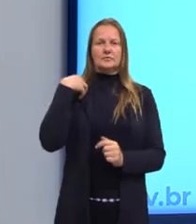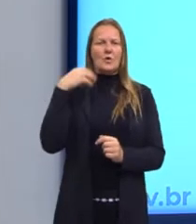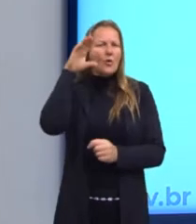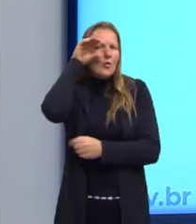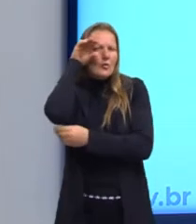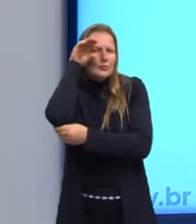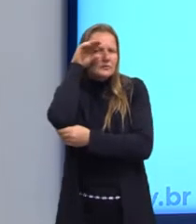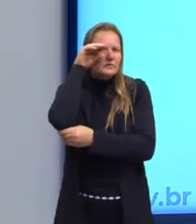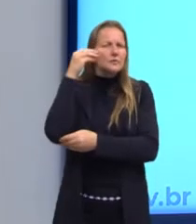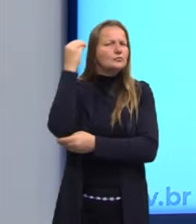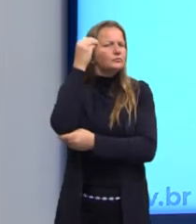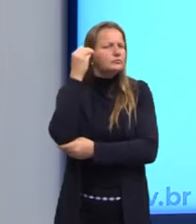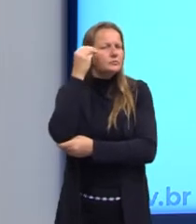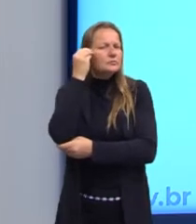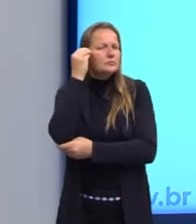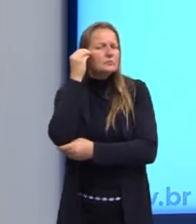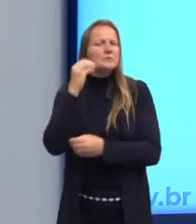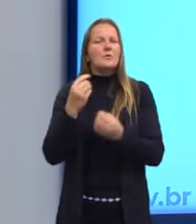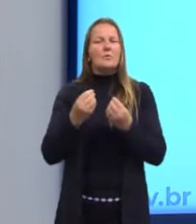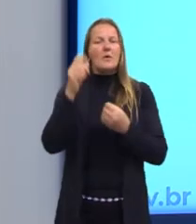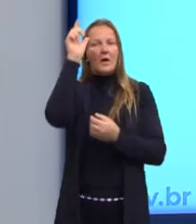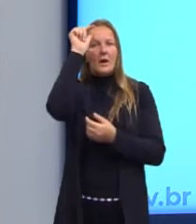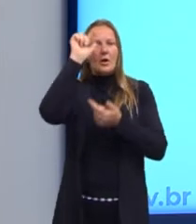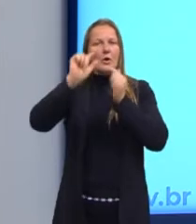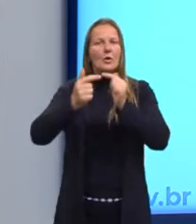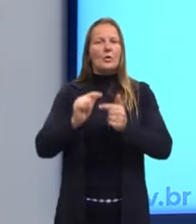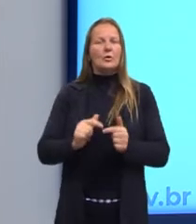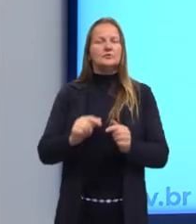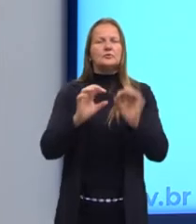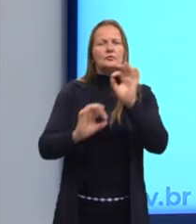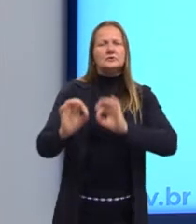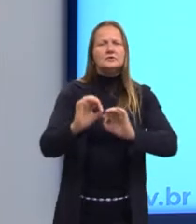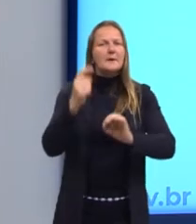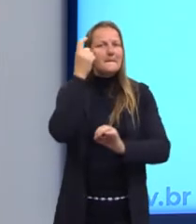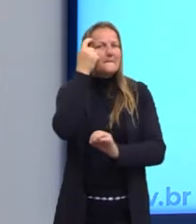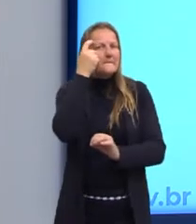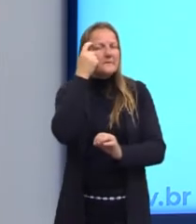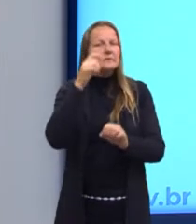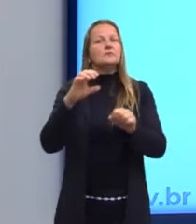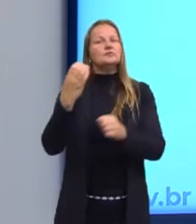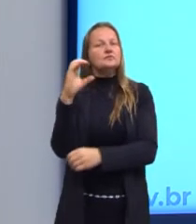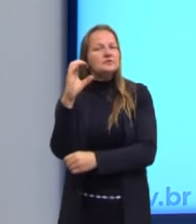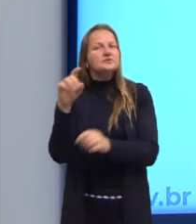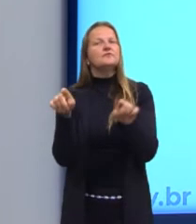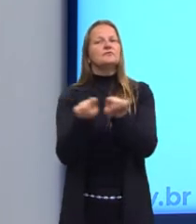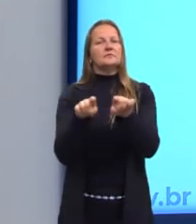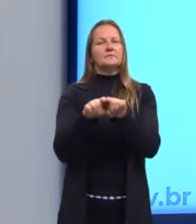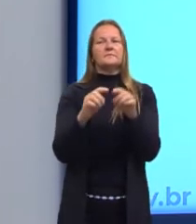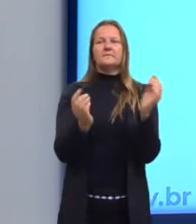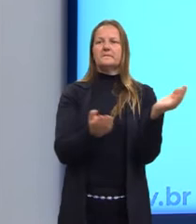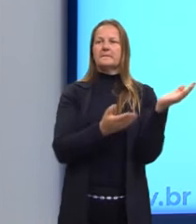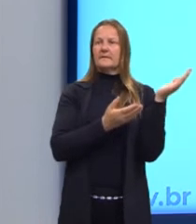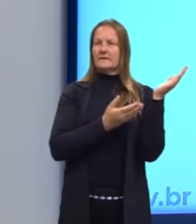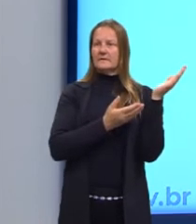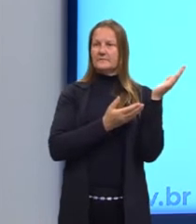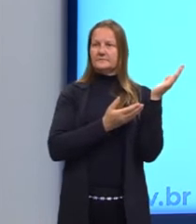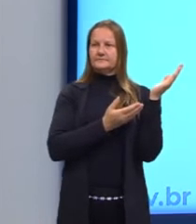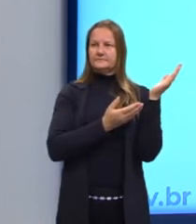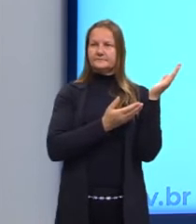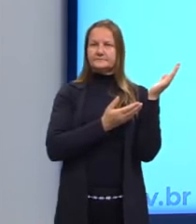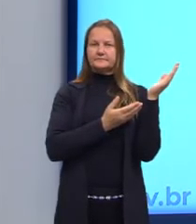a experimentação, conclusão. A lógica é o que organiza o pensamento, inclusive o pensamento científico. Então olha aqui, lógica é um